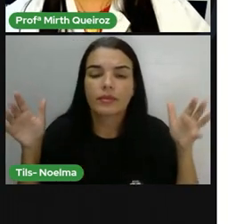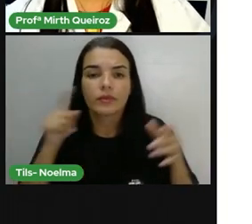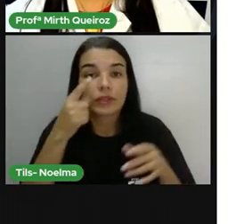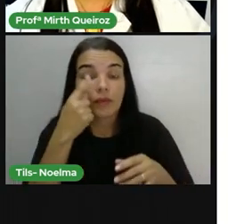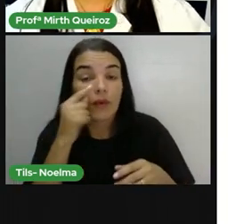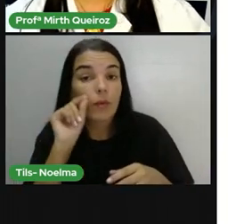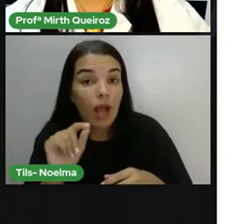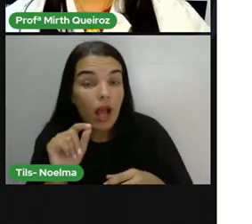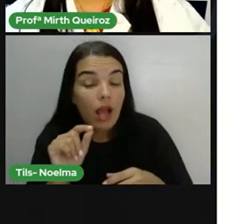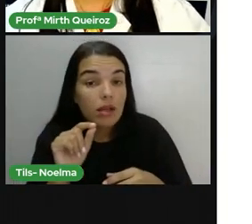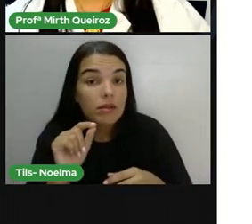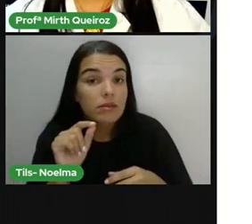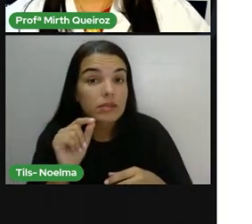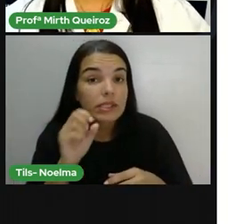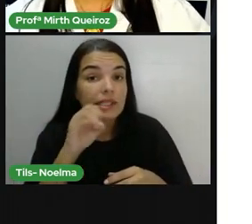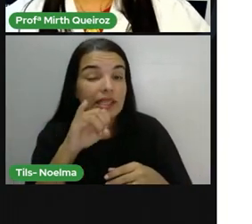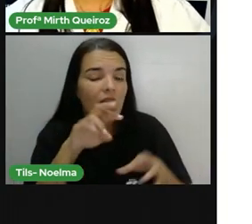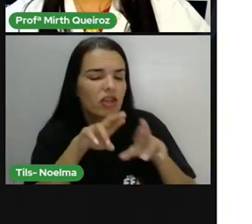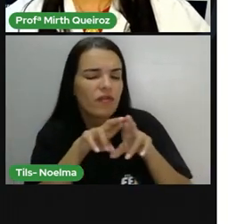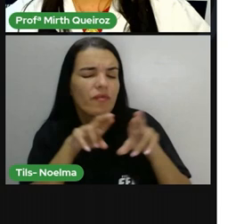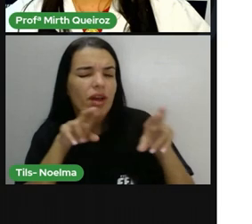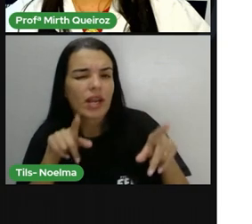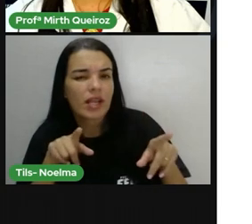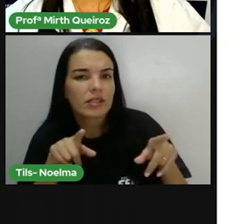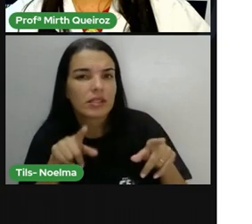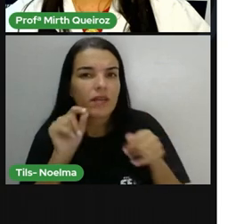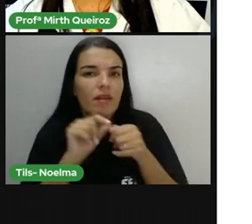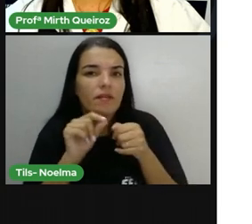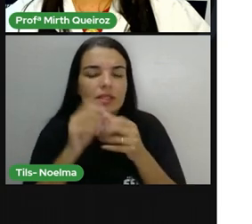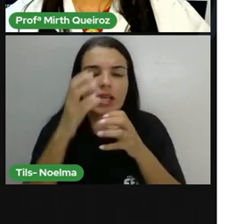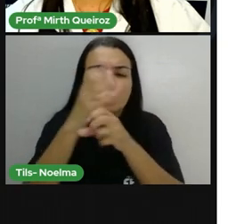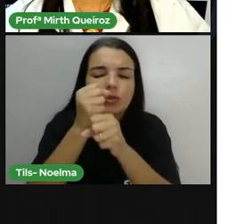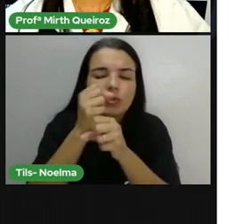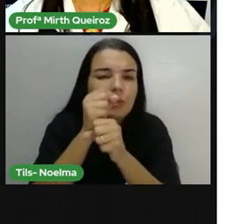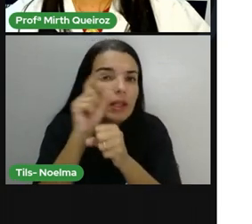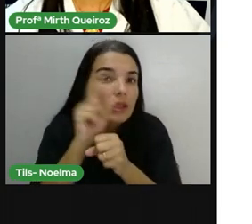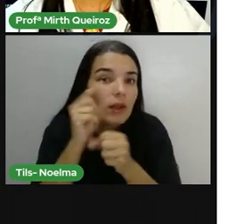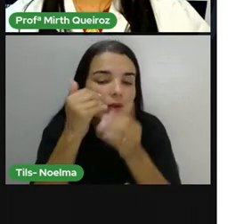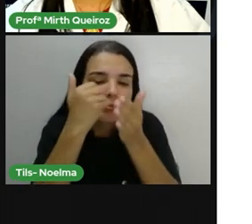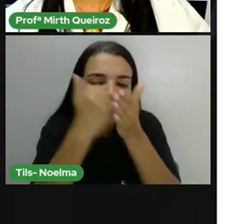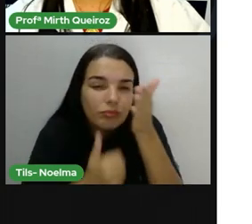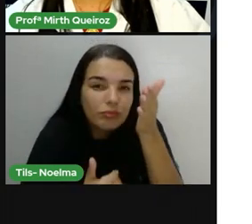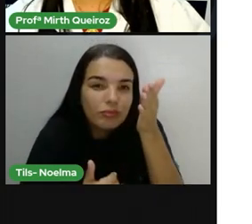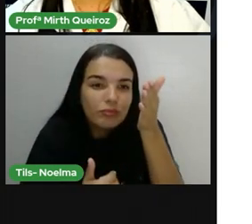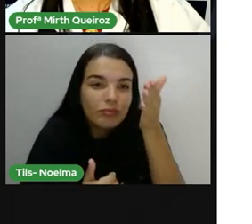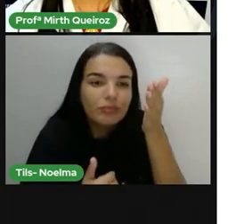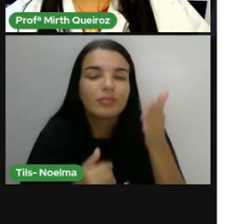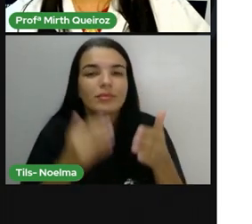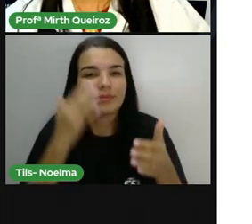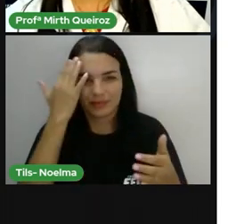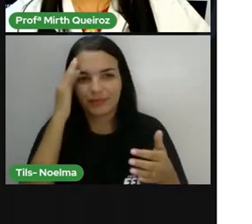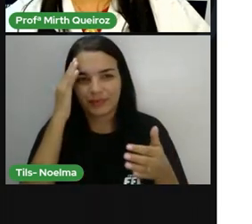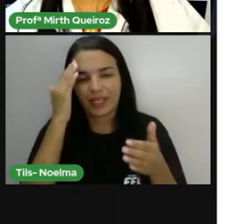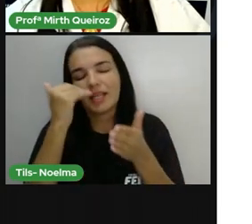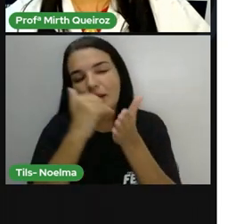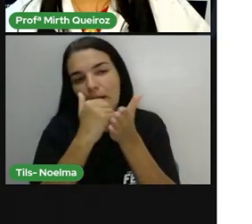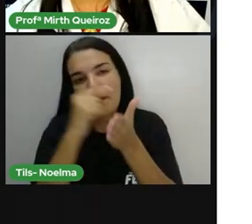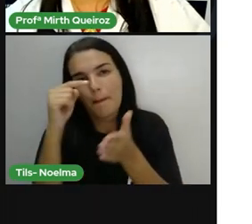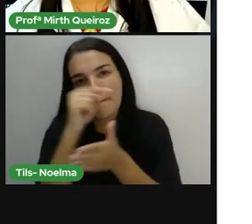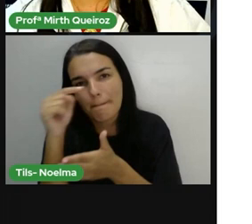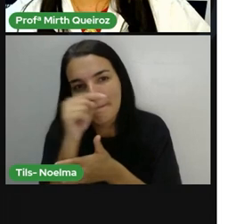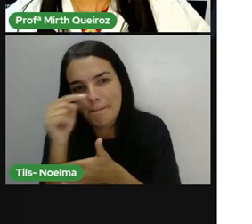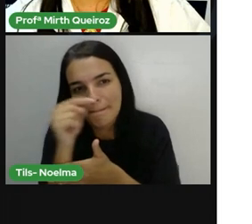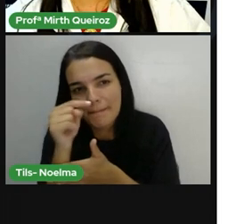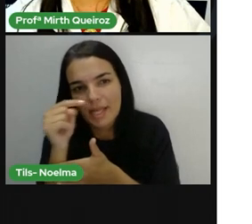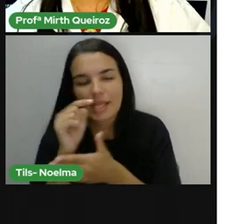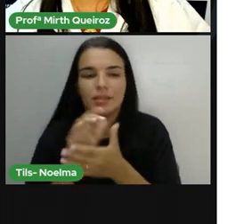a gente tem que utilizar a continha aí de subtração, né? A continha de menos. Qual a